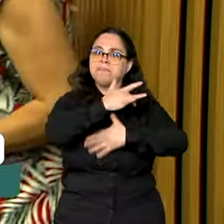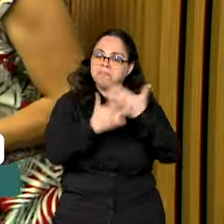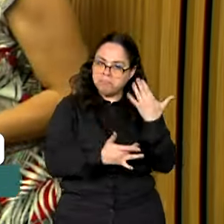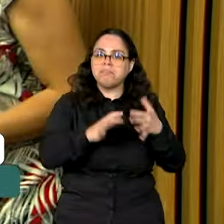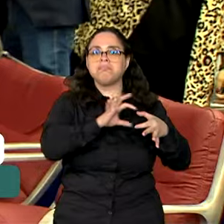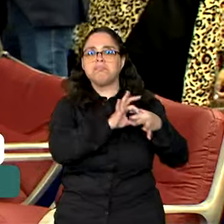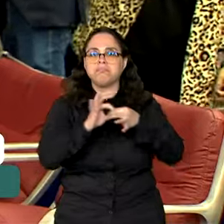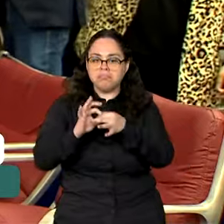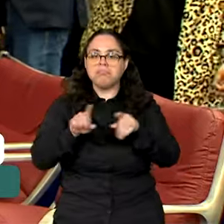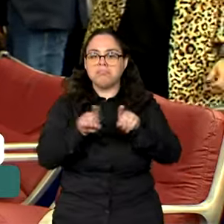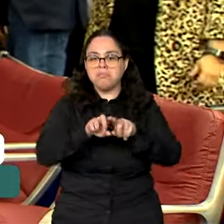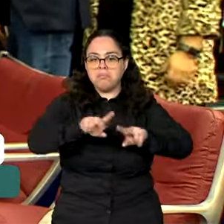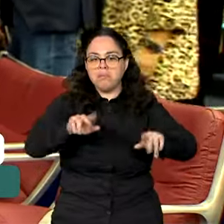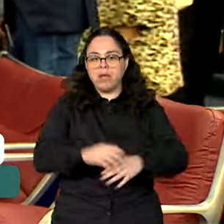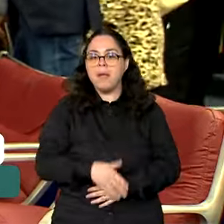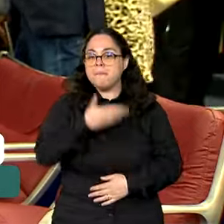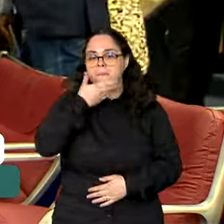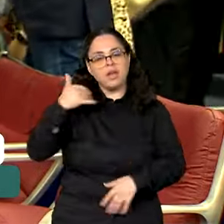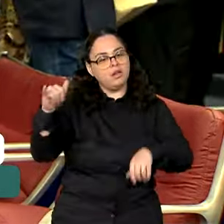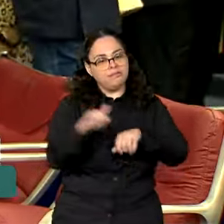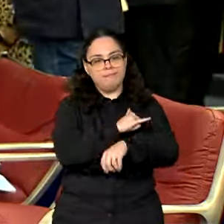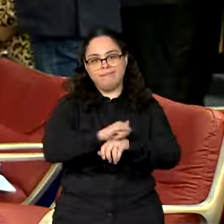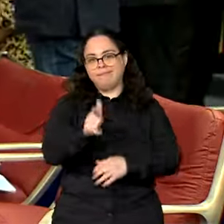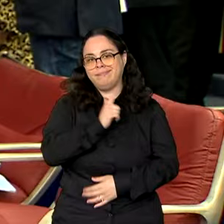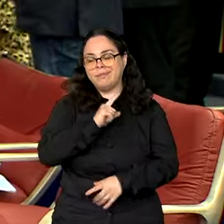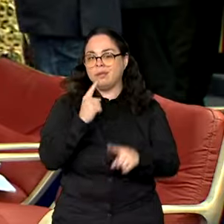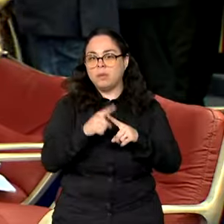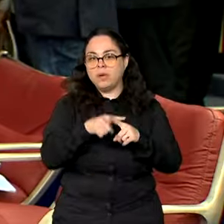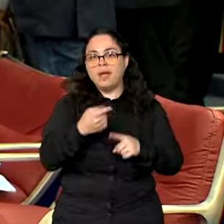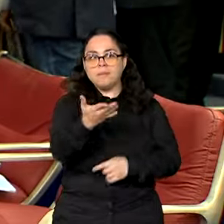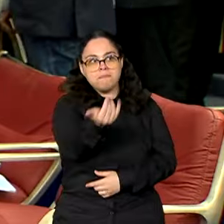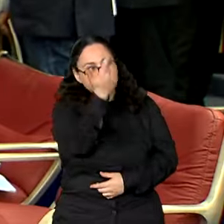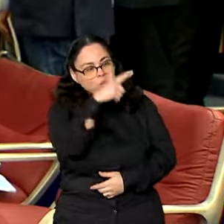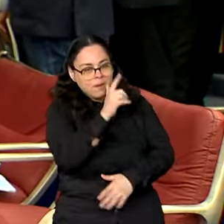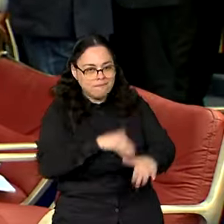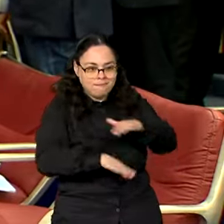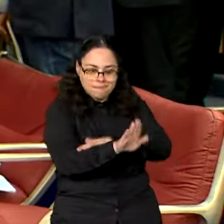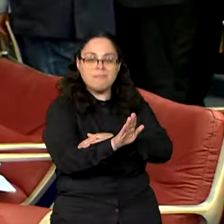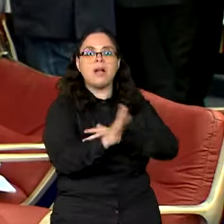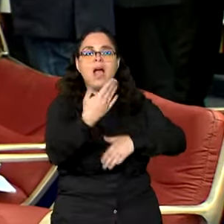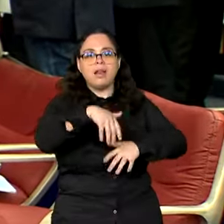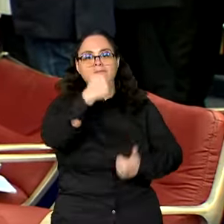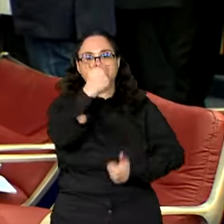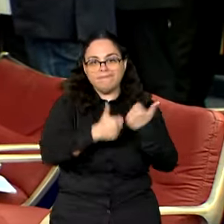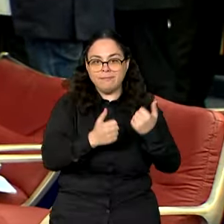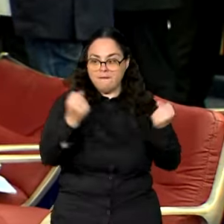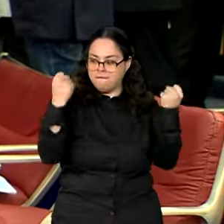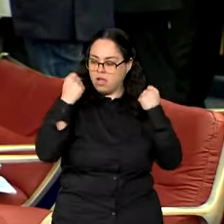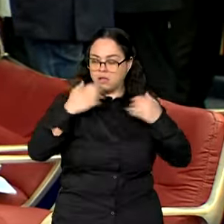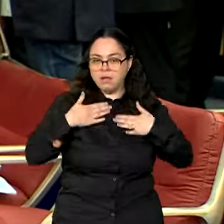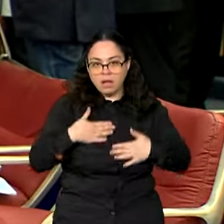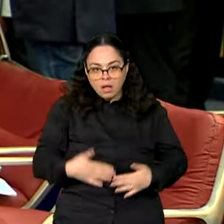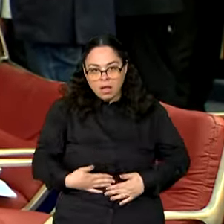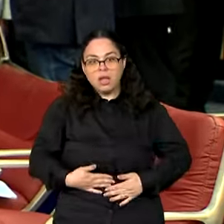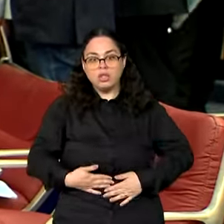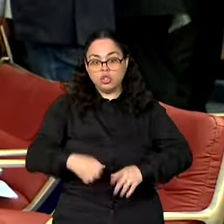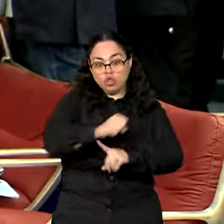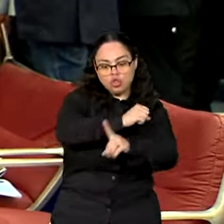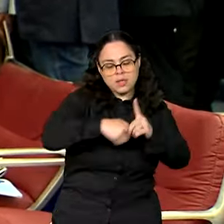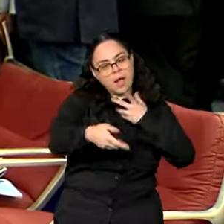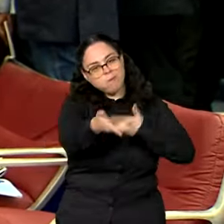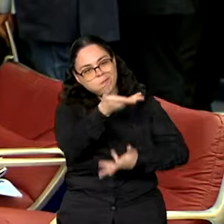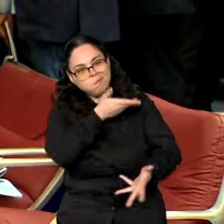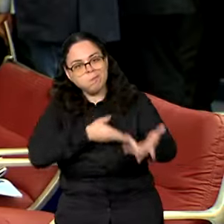no paradestramento. É a melhor ferramenta que tem, porque você inclui com a pessoa na prática do esporte, na atividade física, no social,